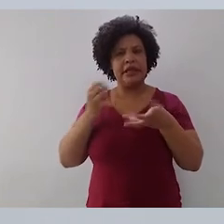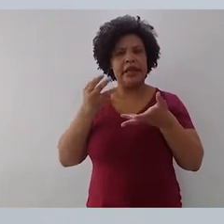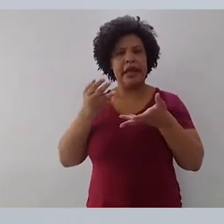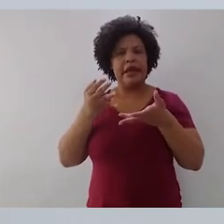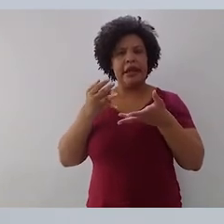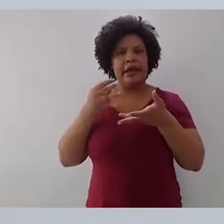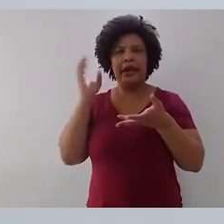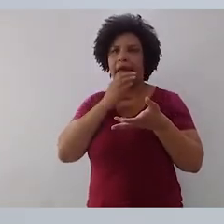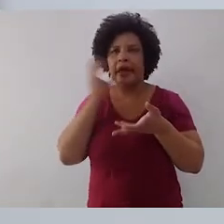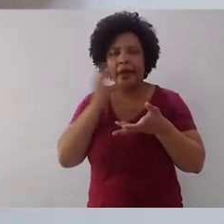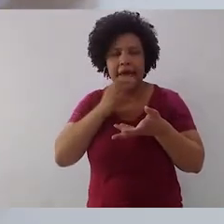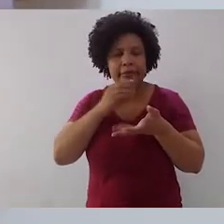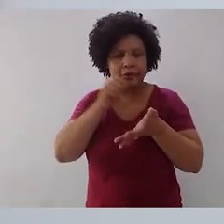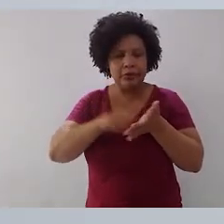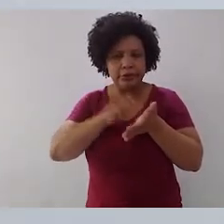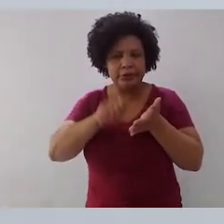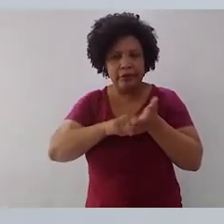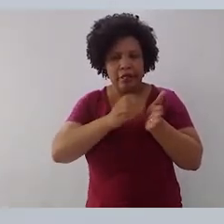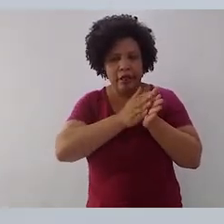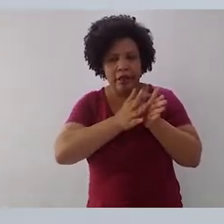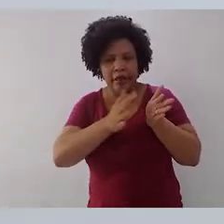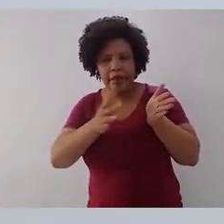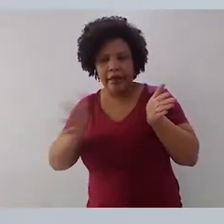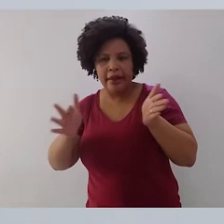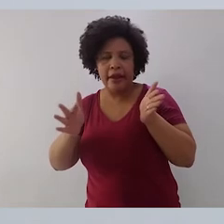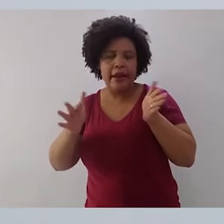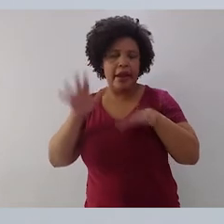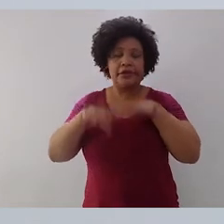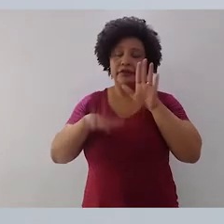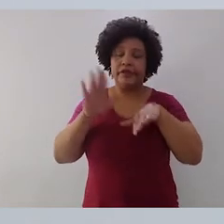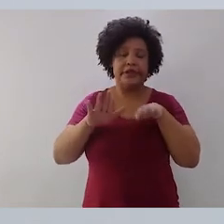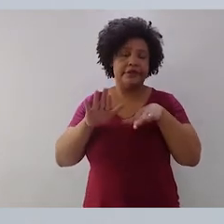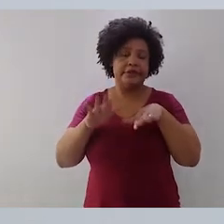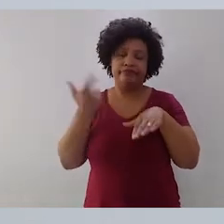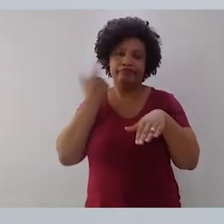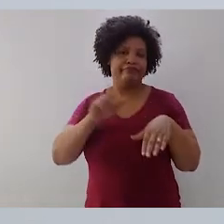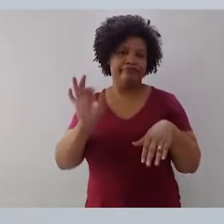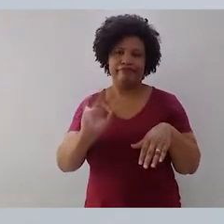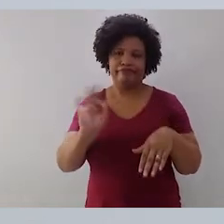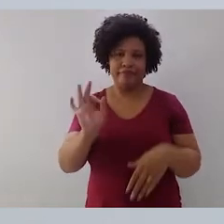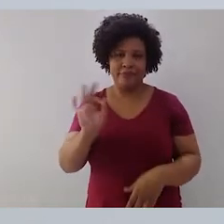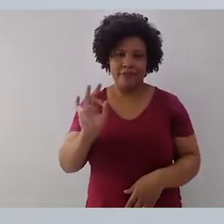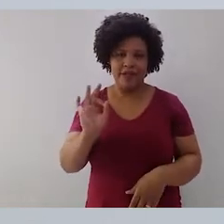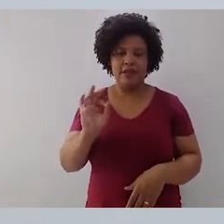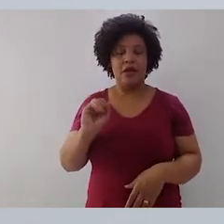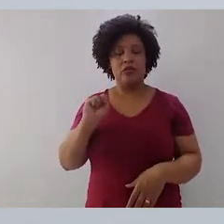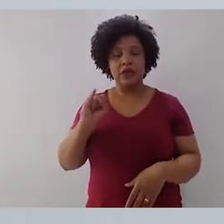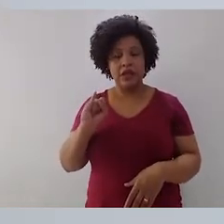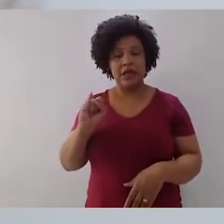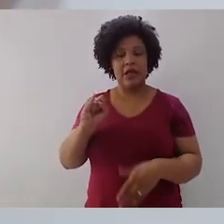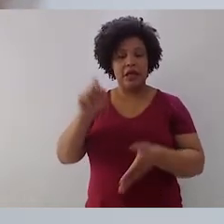criativo nessa sequência nem sempre funciona. O que nós vamos ver na formação prática de um escritor